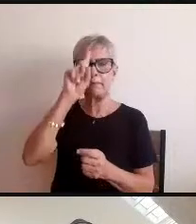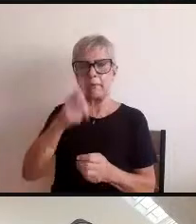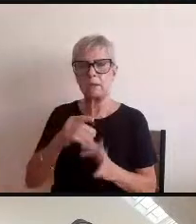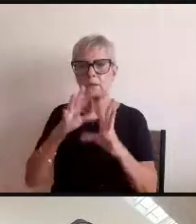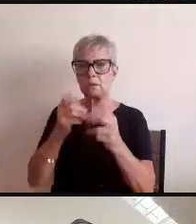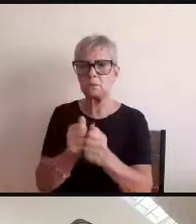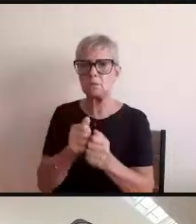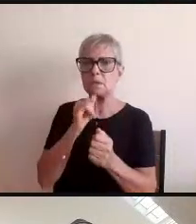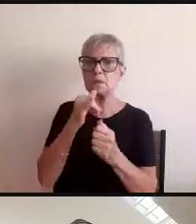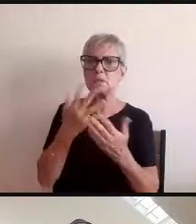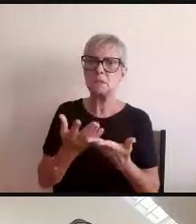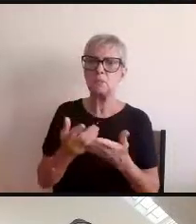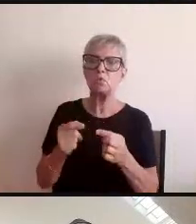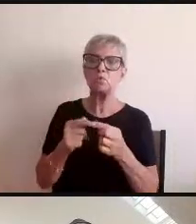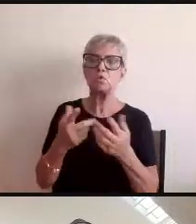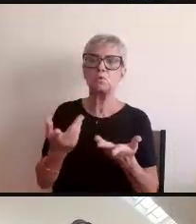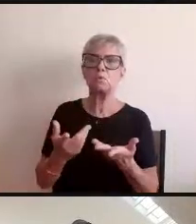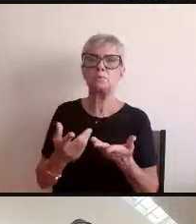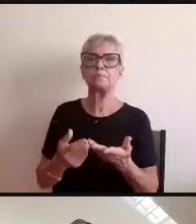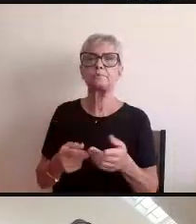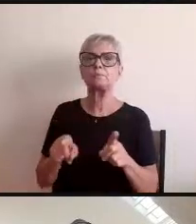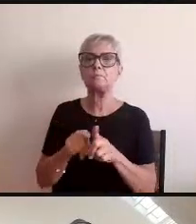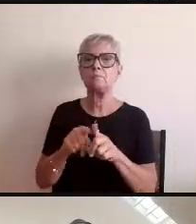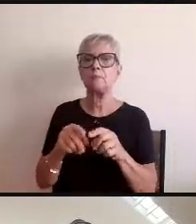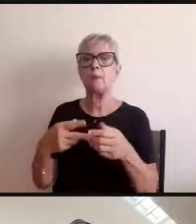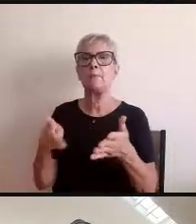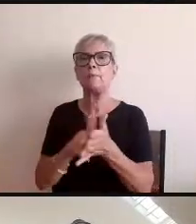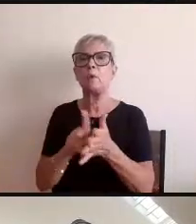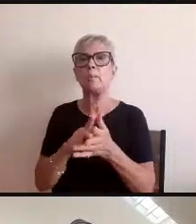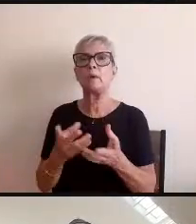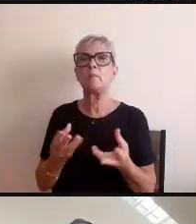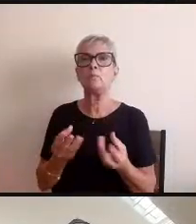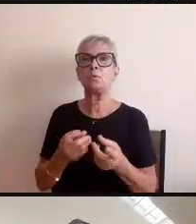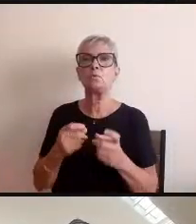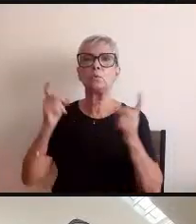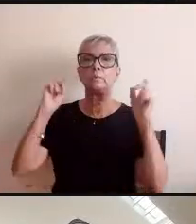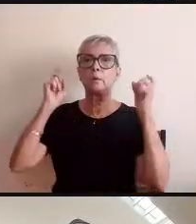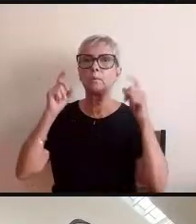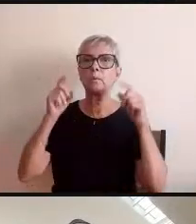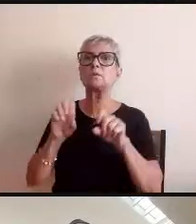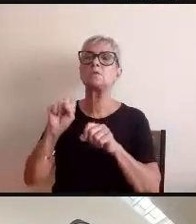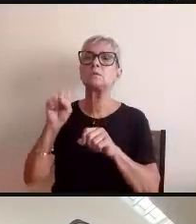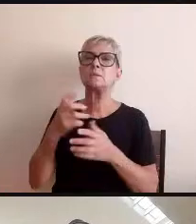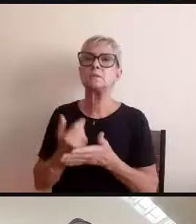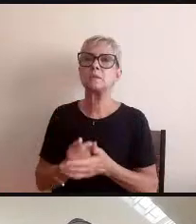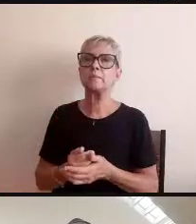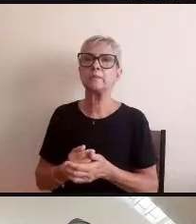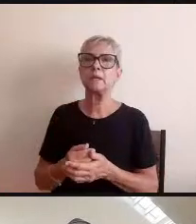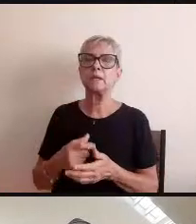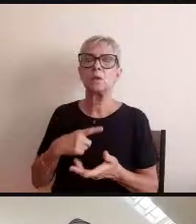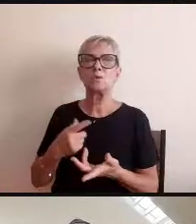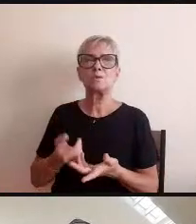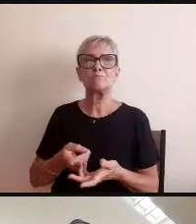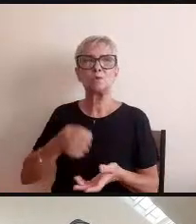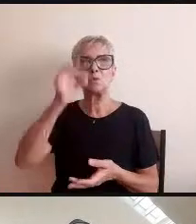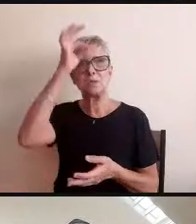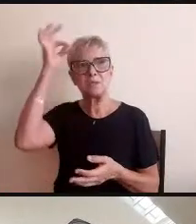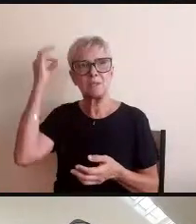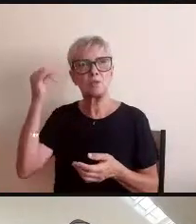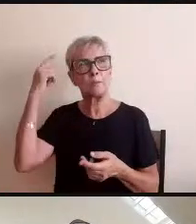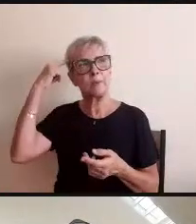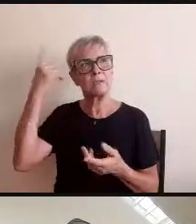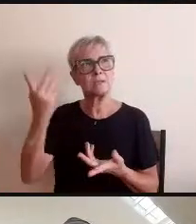chinesa que domina o mercado então isso é muito preocupante a gente tem uma ingenuidade quando a gente